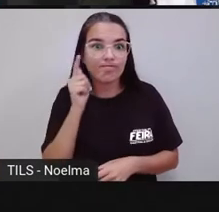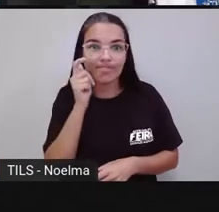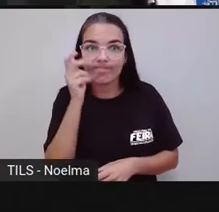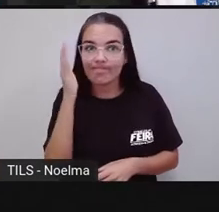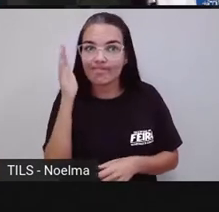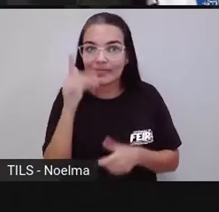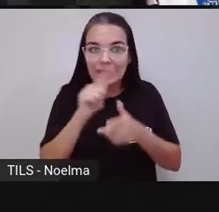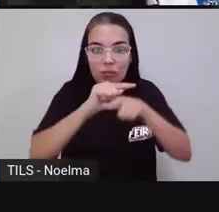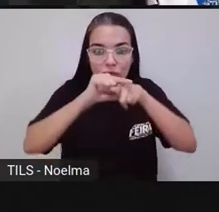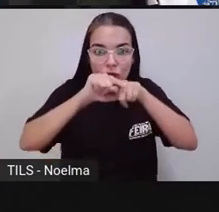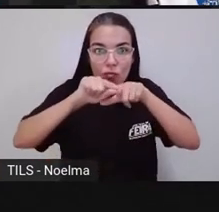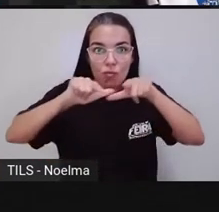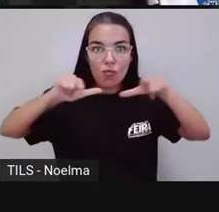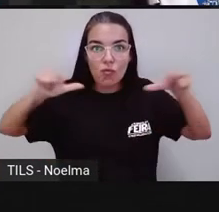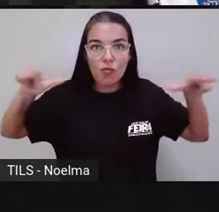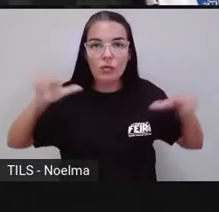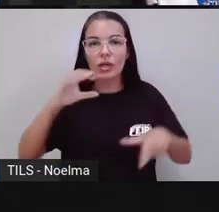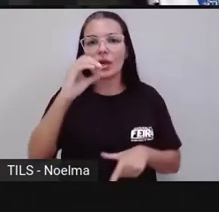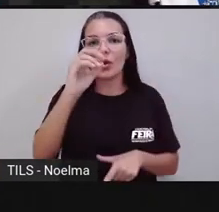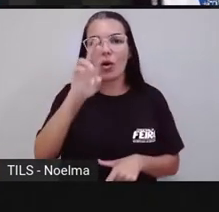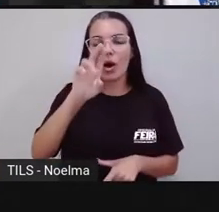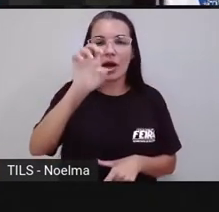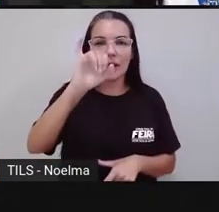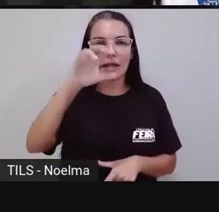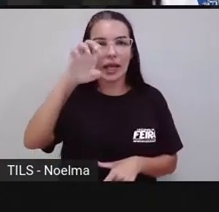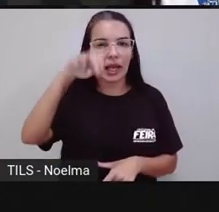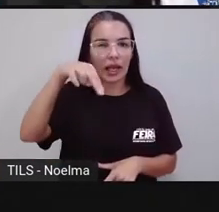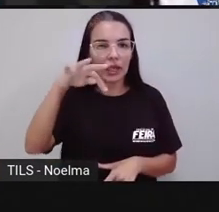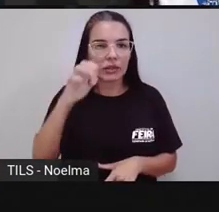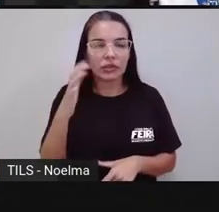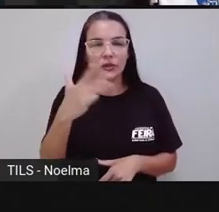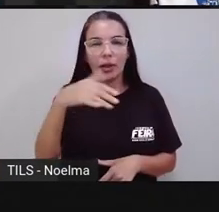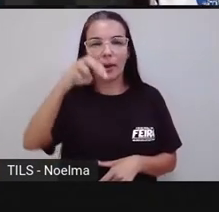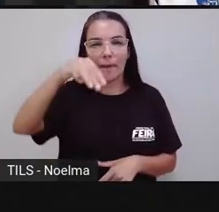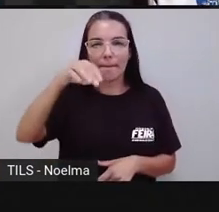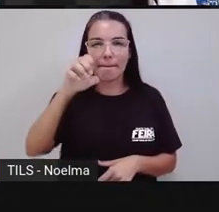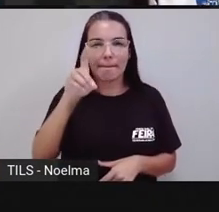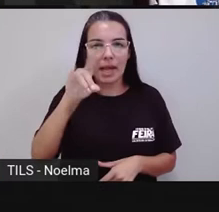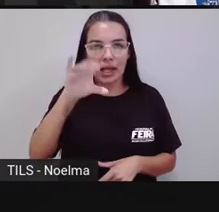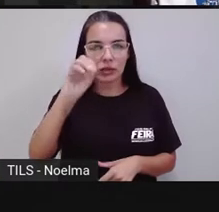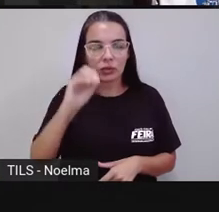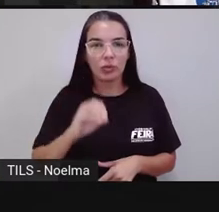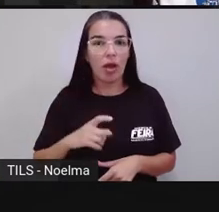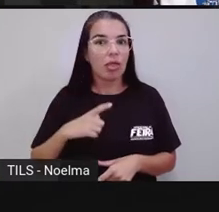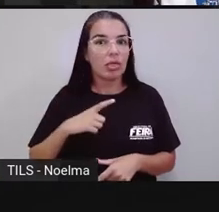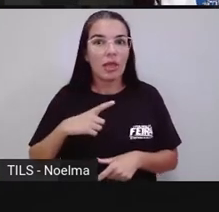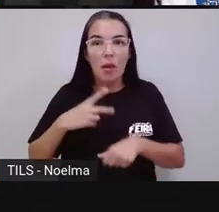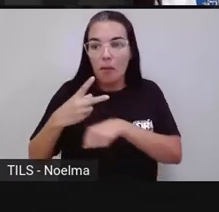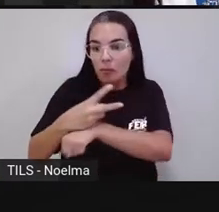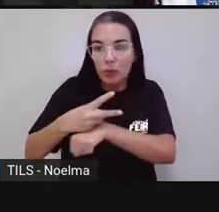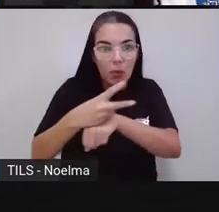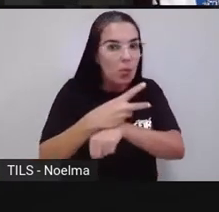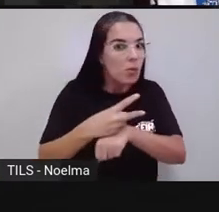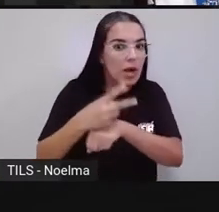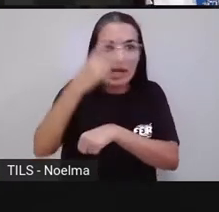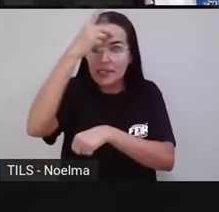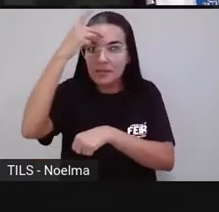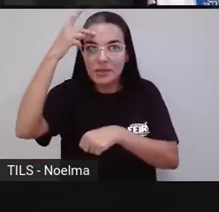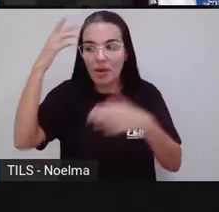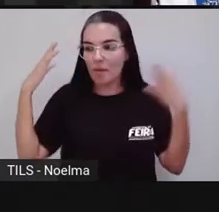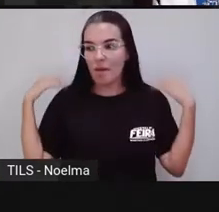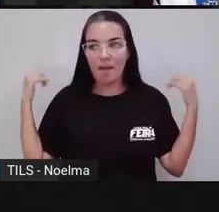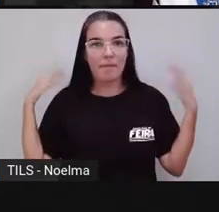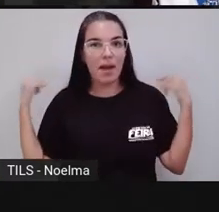Oriente Médio e aí é uma das atrações mais procuradas pelos turistas quando visitam a